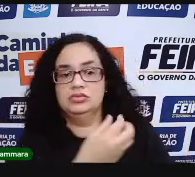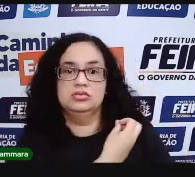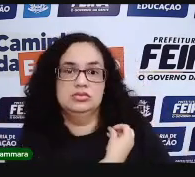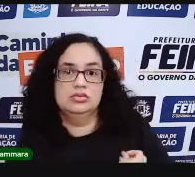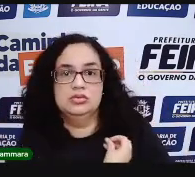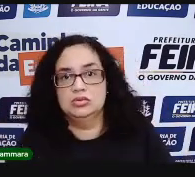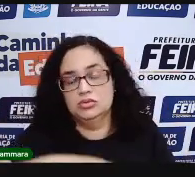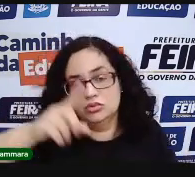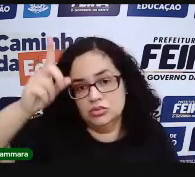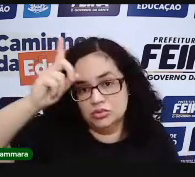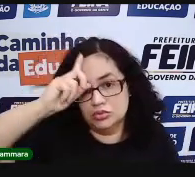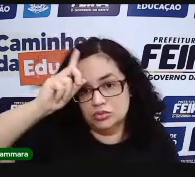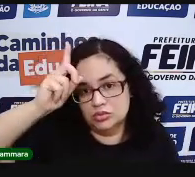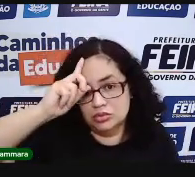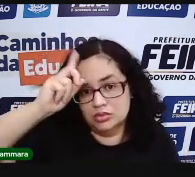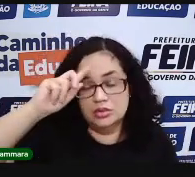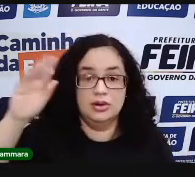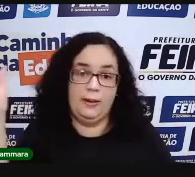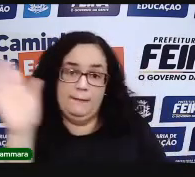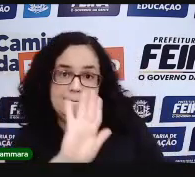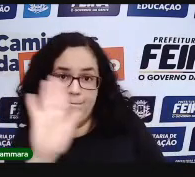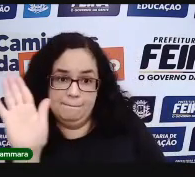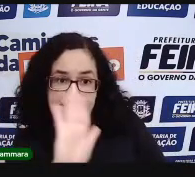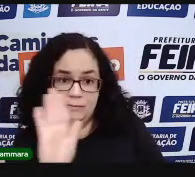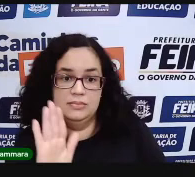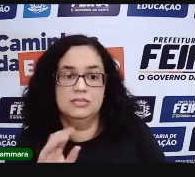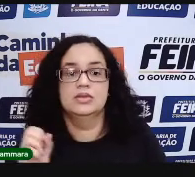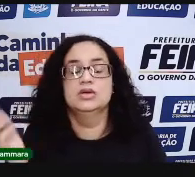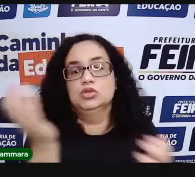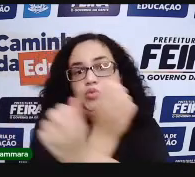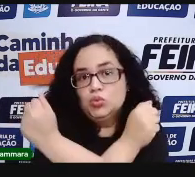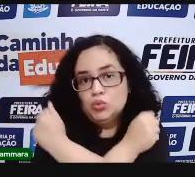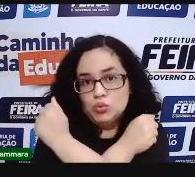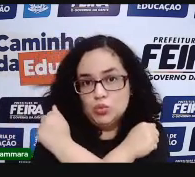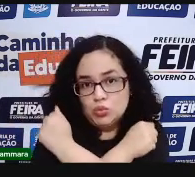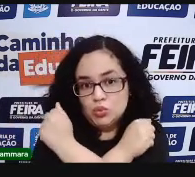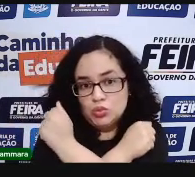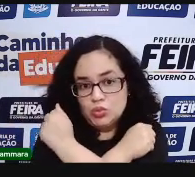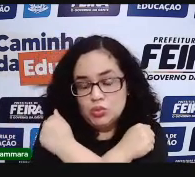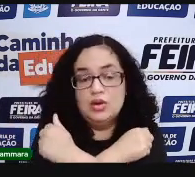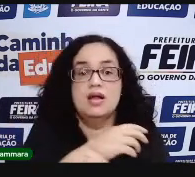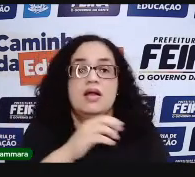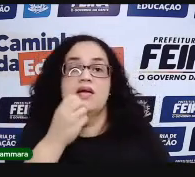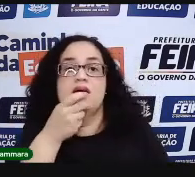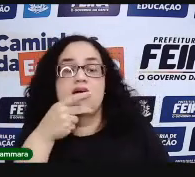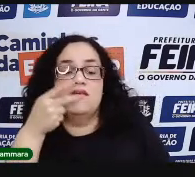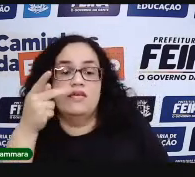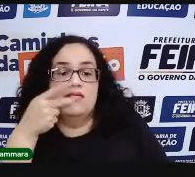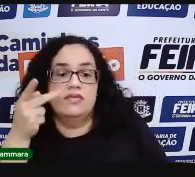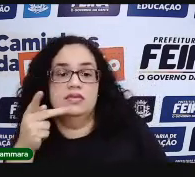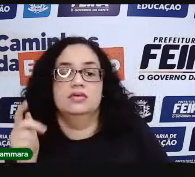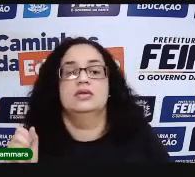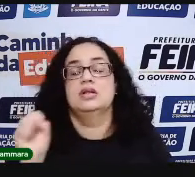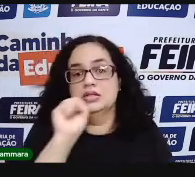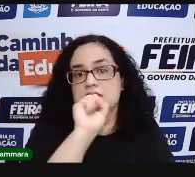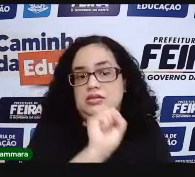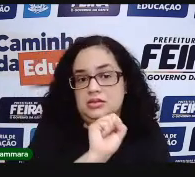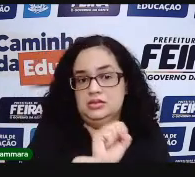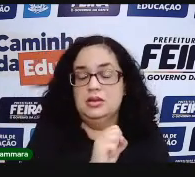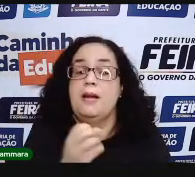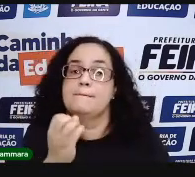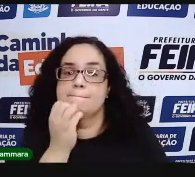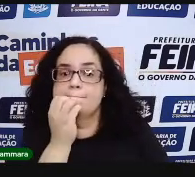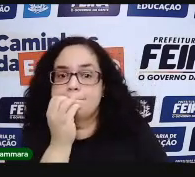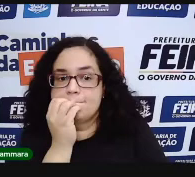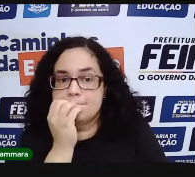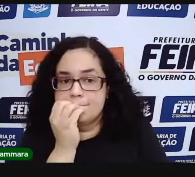viver sem os números no nosso dia a dia. Quero me despedir de vocês. Deixando um forte abraço. Quero dizer que espero